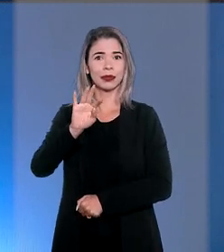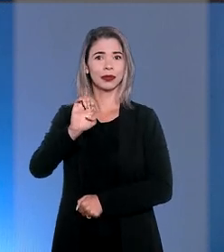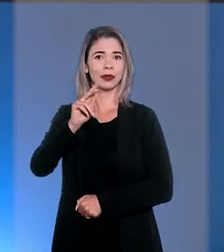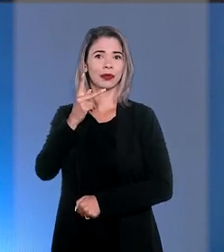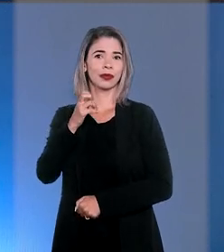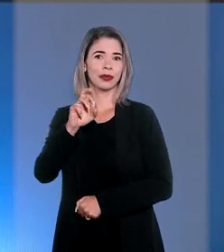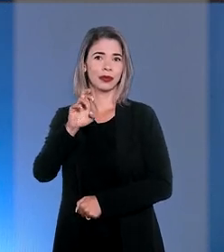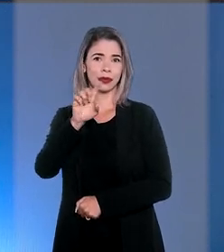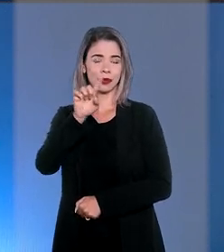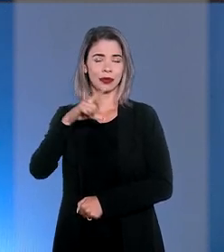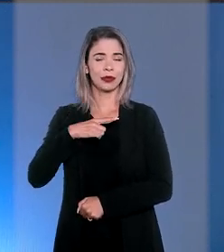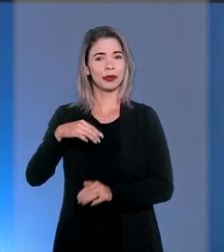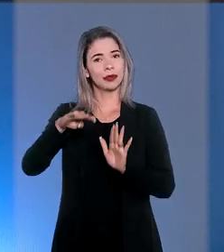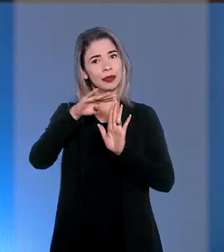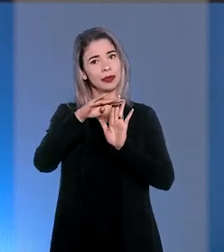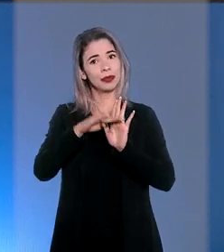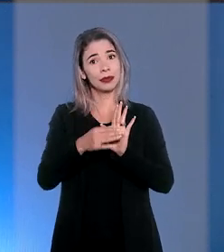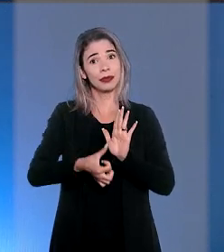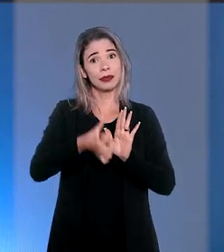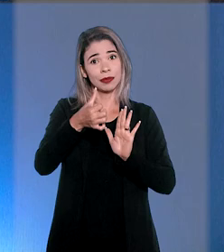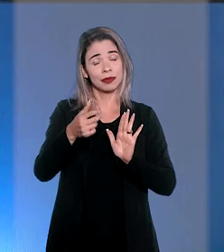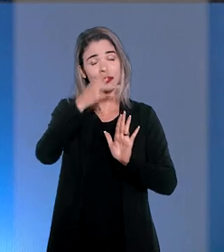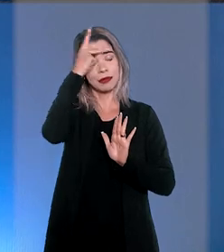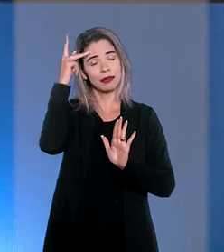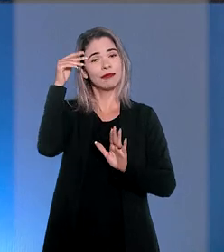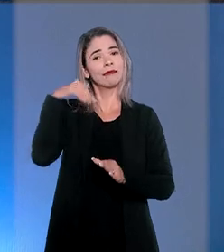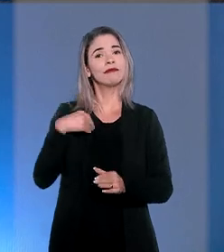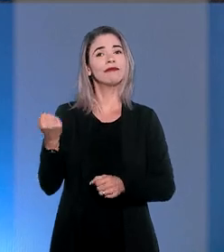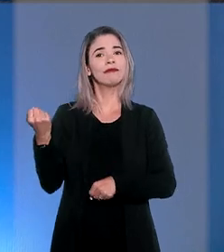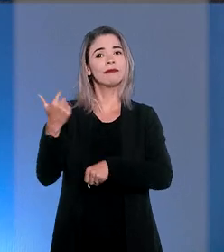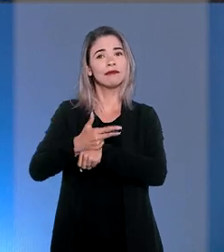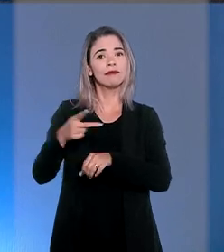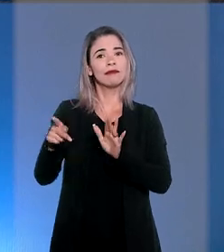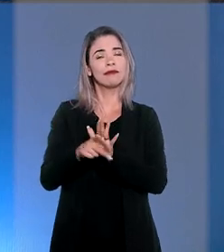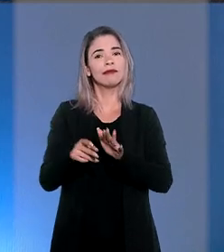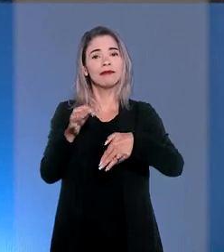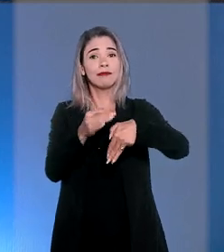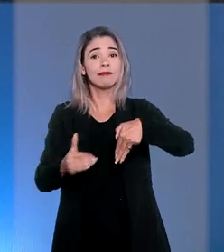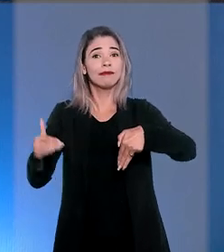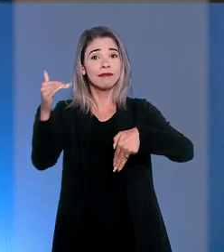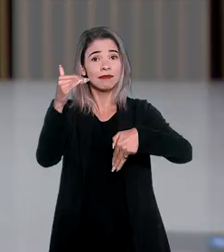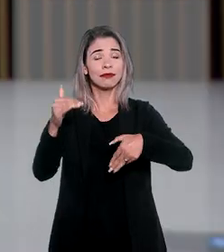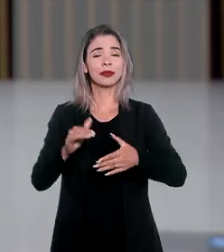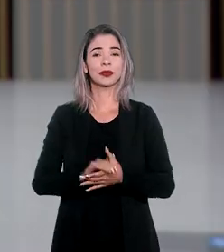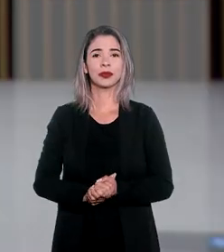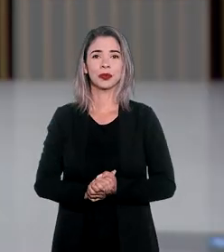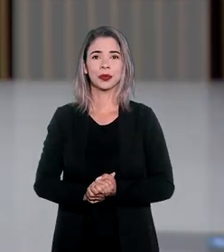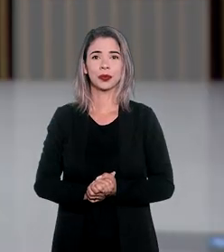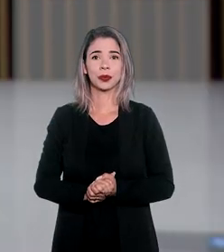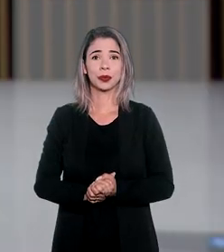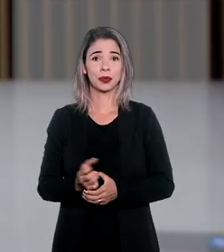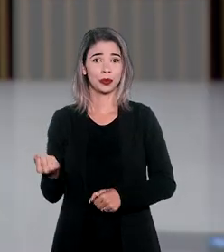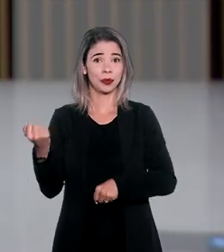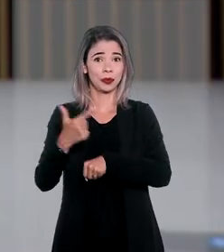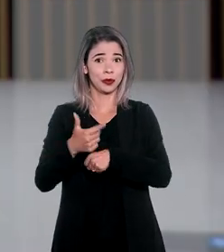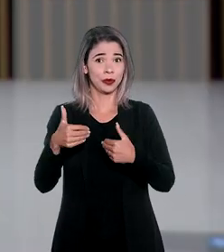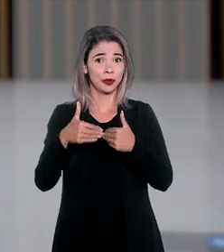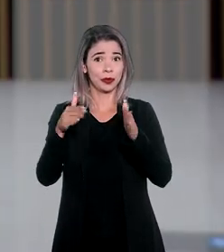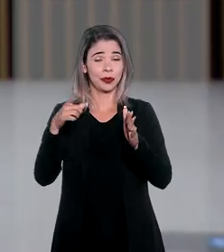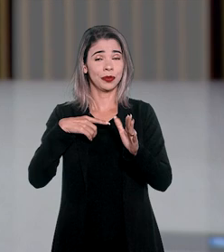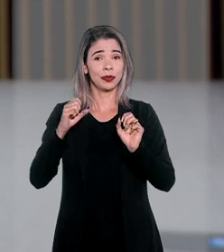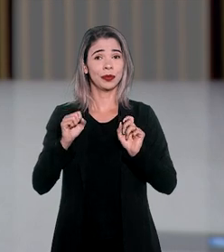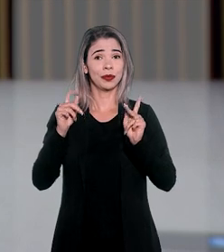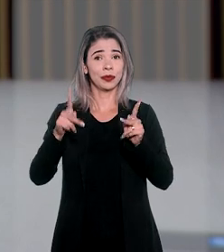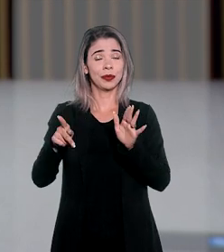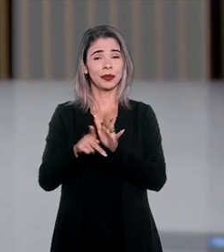Assis Moura, a lista sextupla de candidatos para uma vaga de ministro da Corte. A vaga em aberto decorre